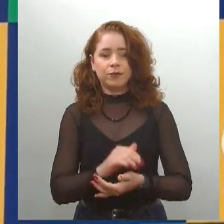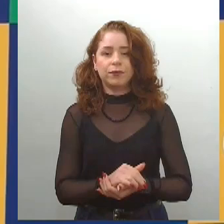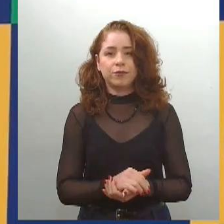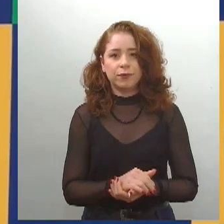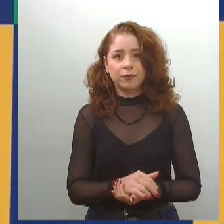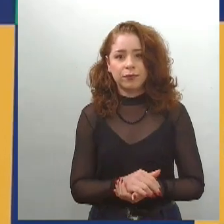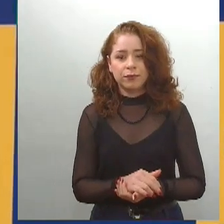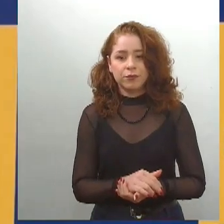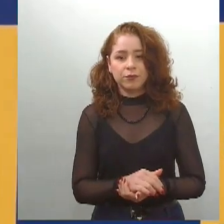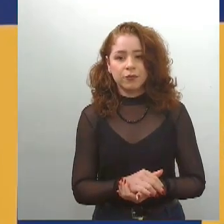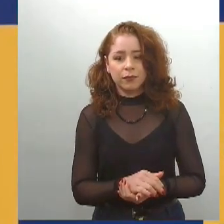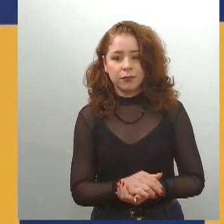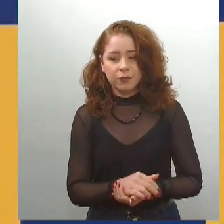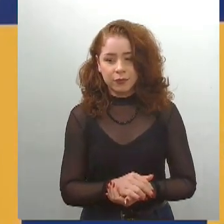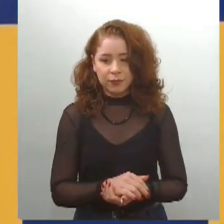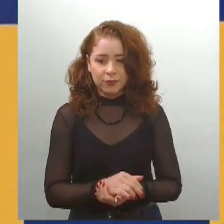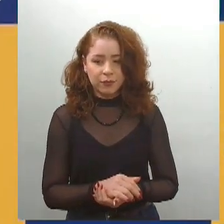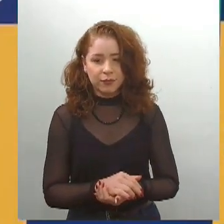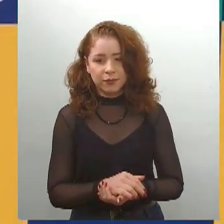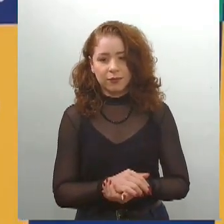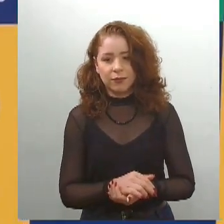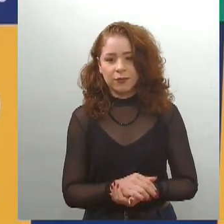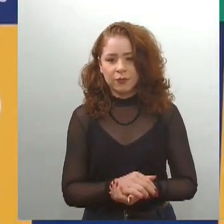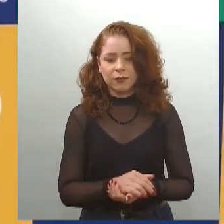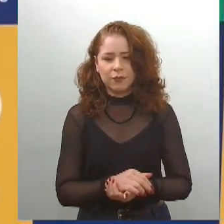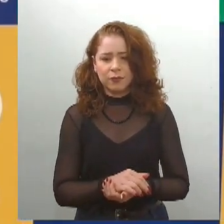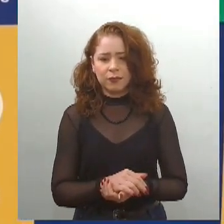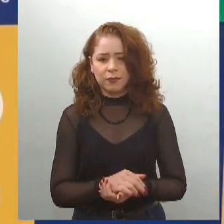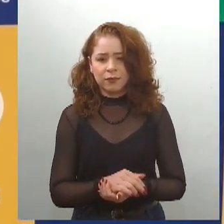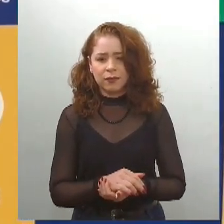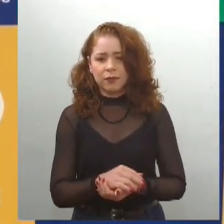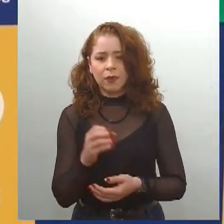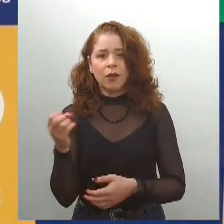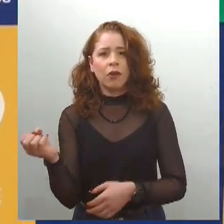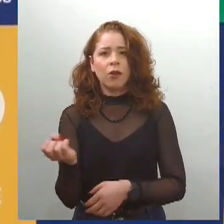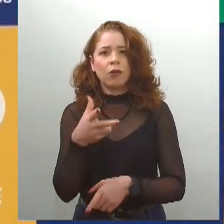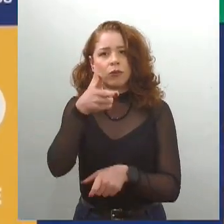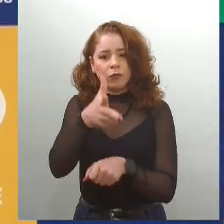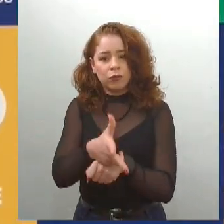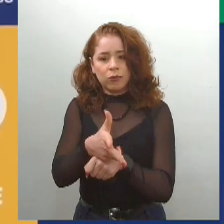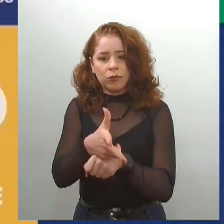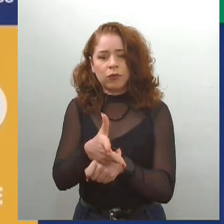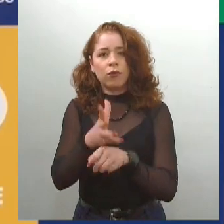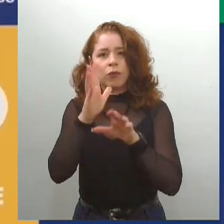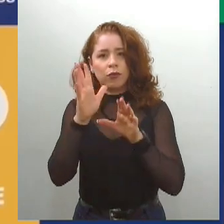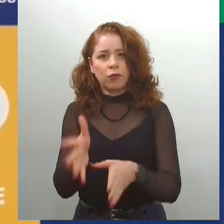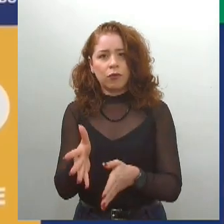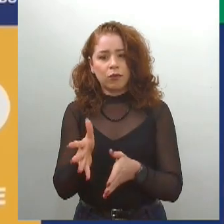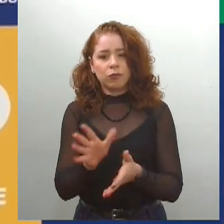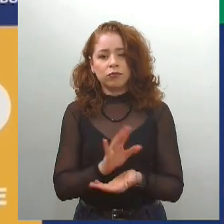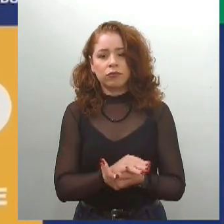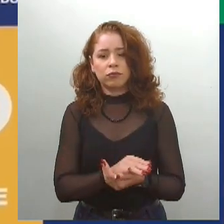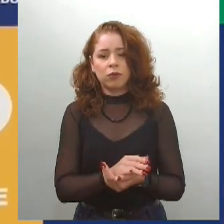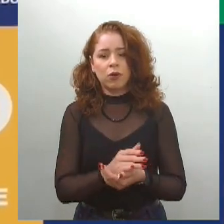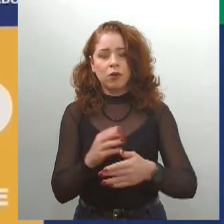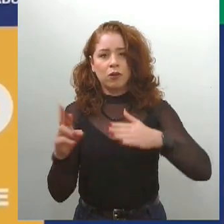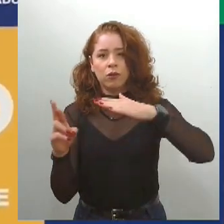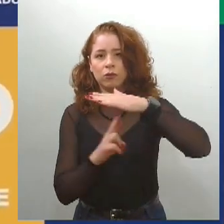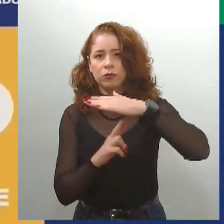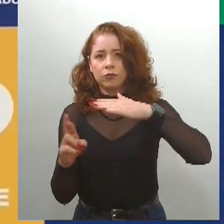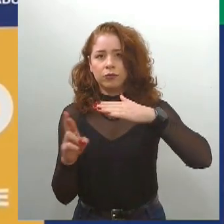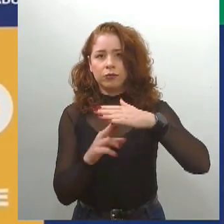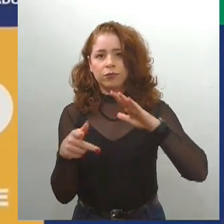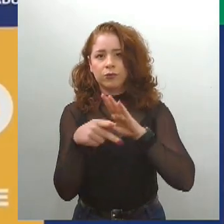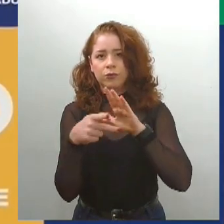O BR informa que as novas câmaras que foram instaladas na Rodovia dos Naufos, na